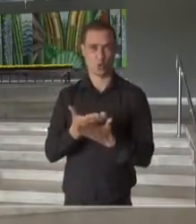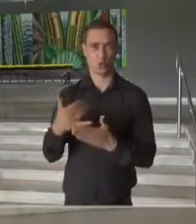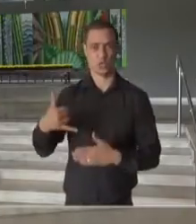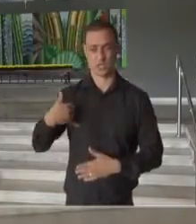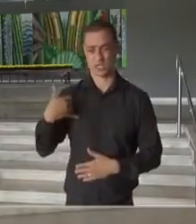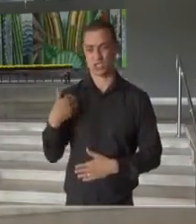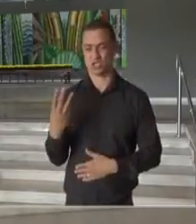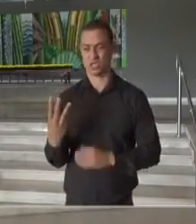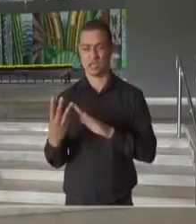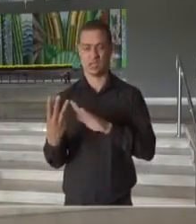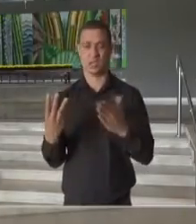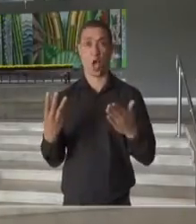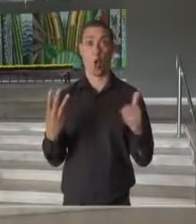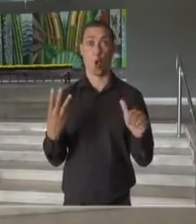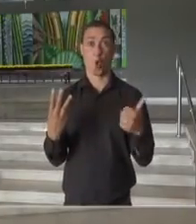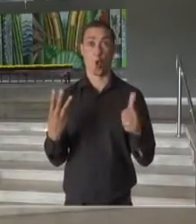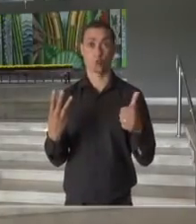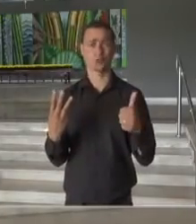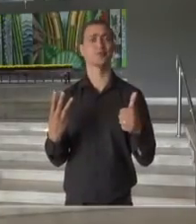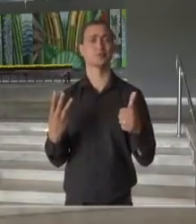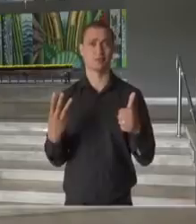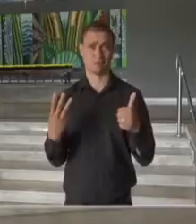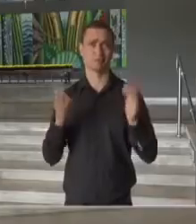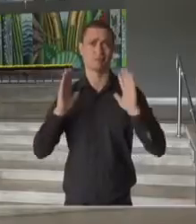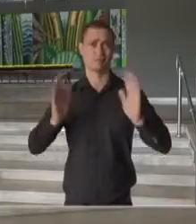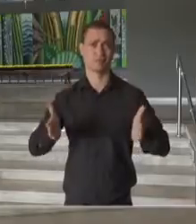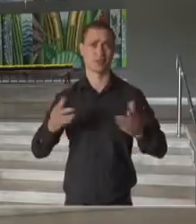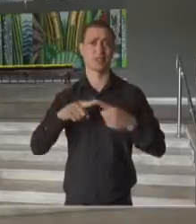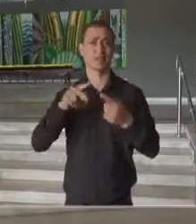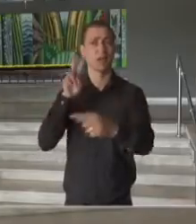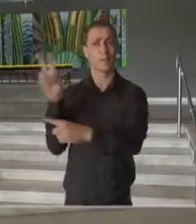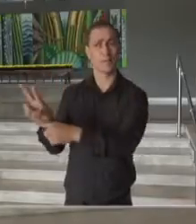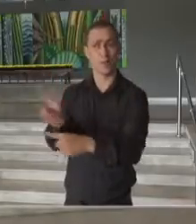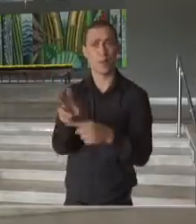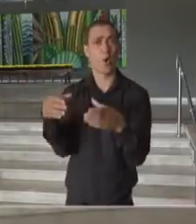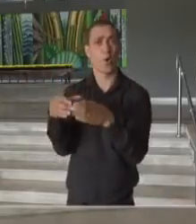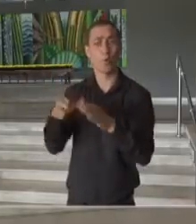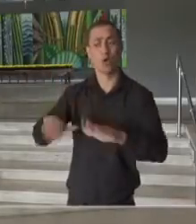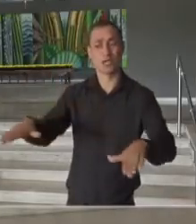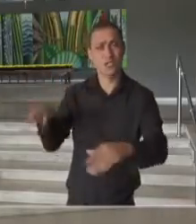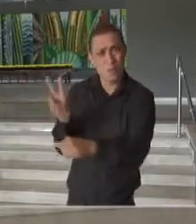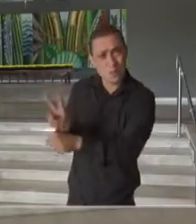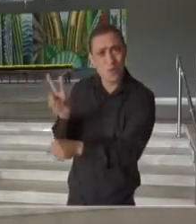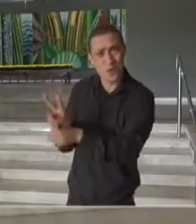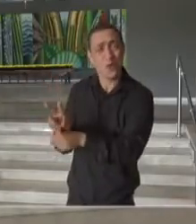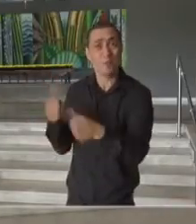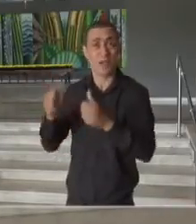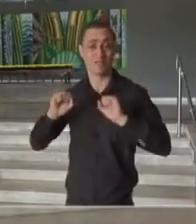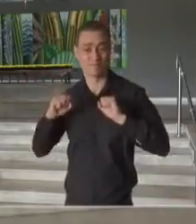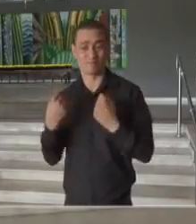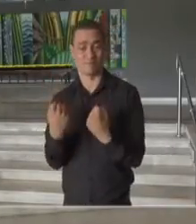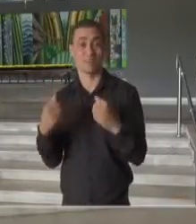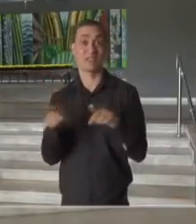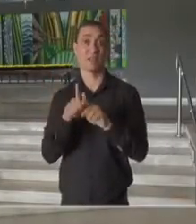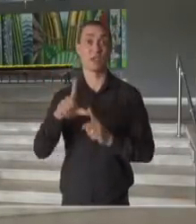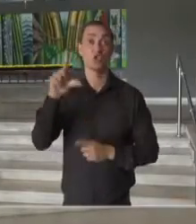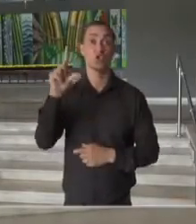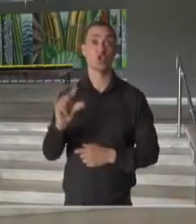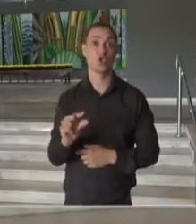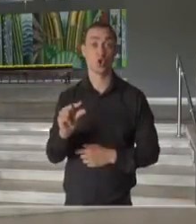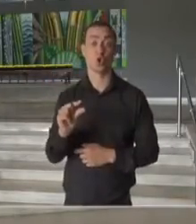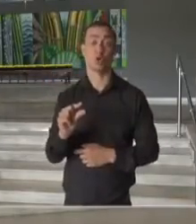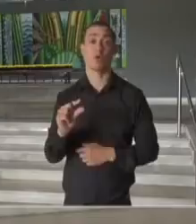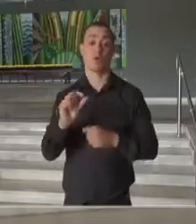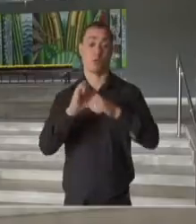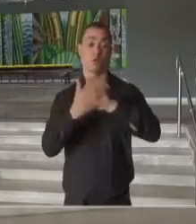3 a 11 anos, garantindo, dessa forma, a proteção desse grupo, bem como a redução da circulação